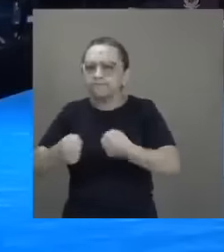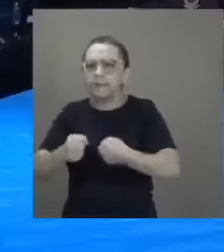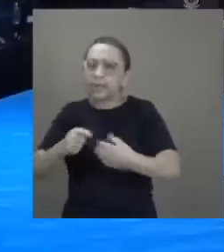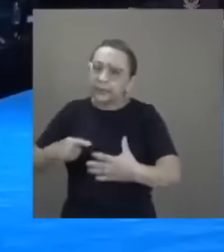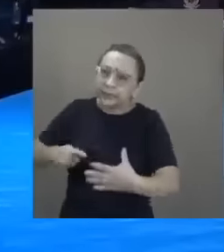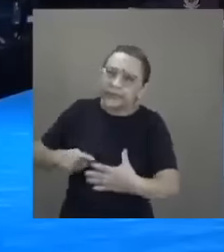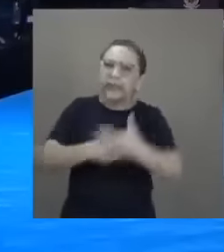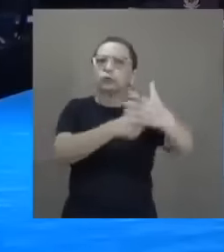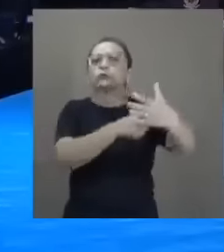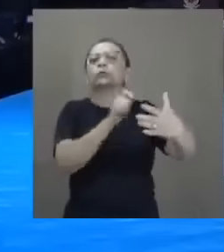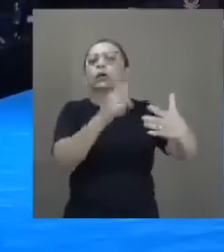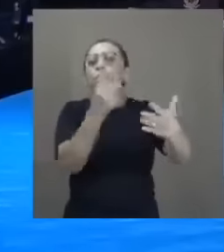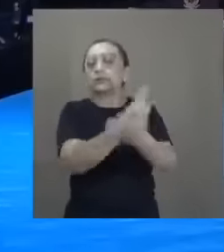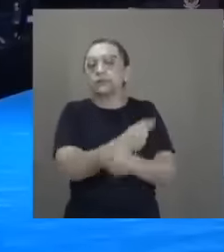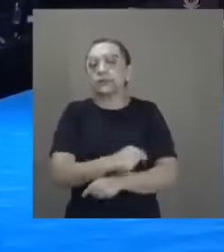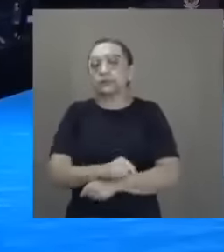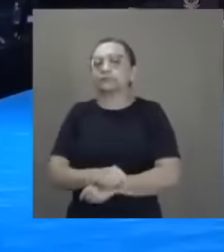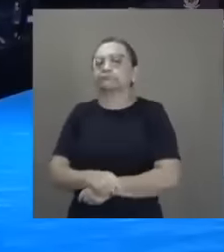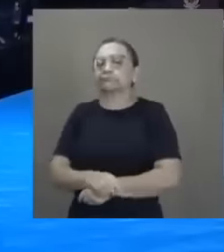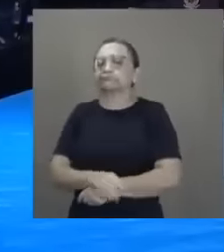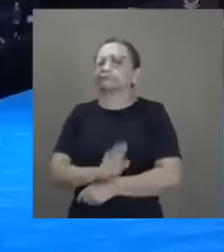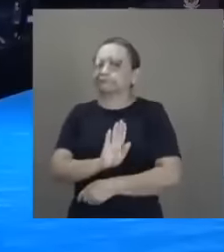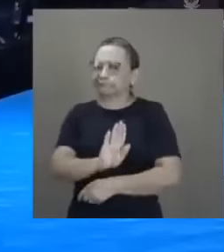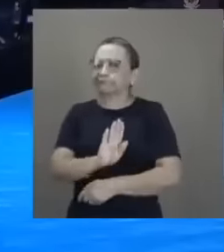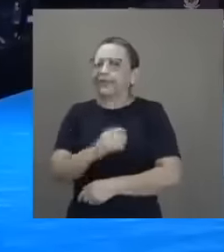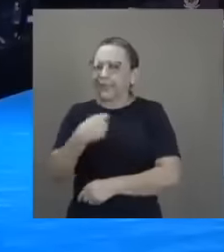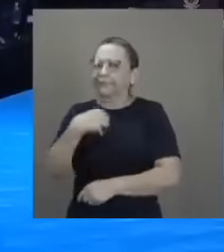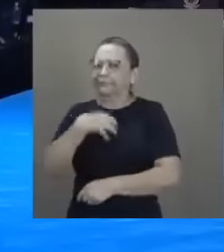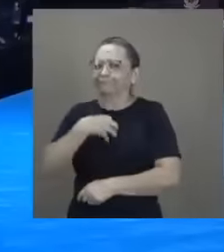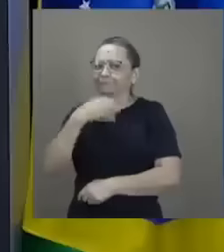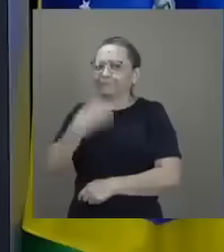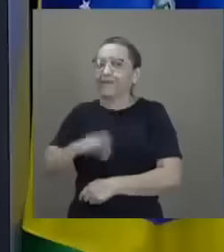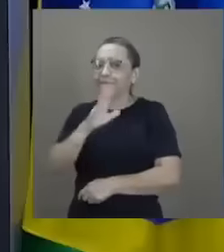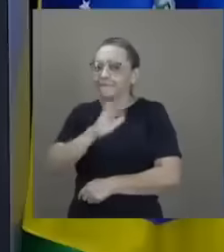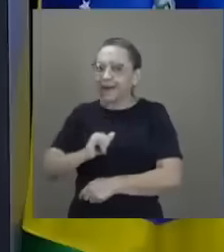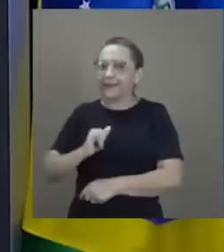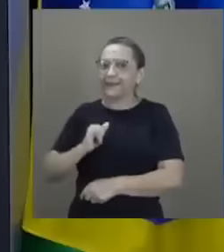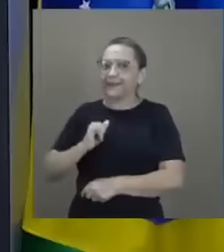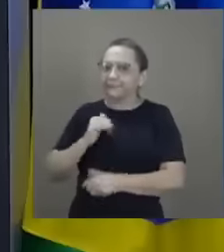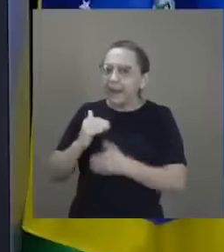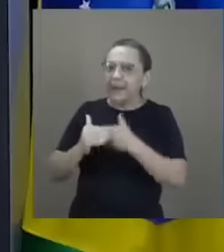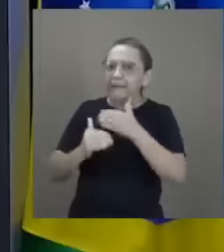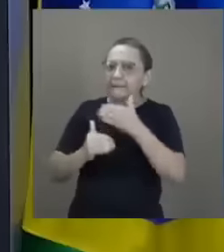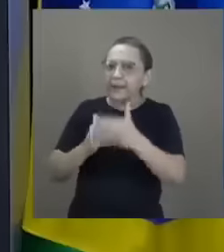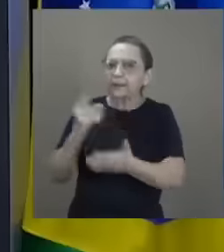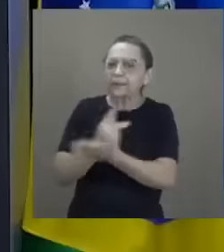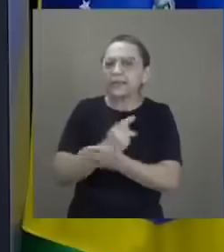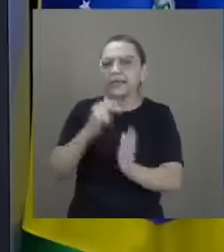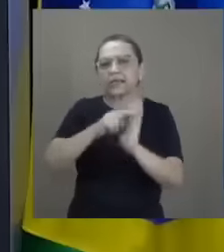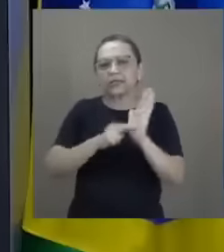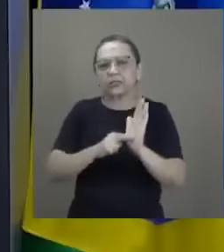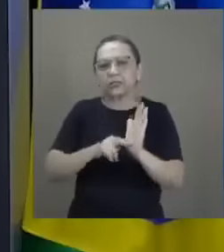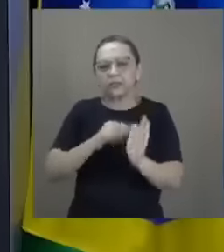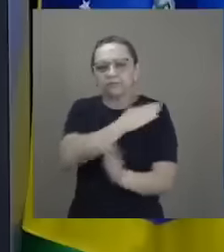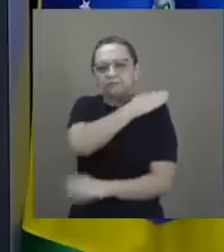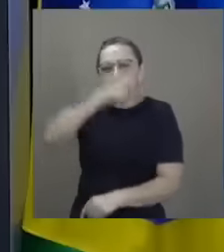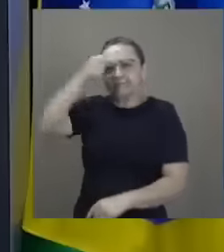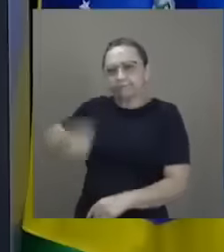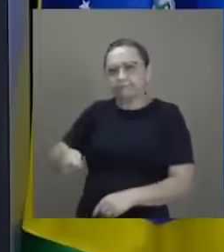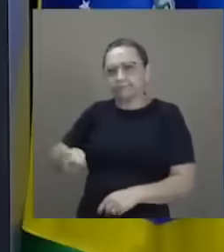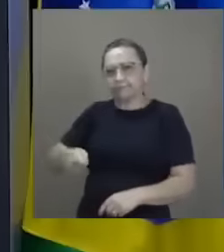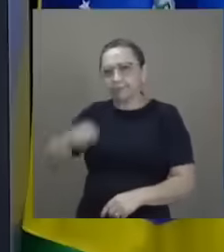que nós estamos caminhando para a implantação de um regime autoritário de fato no país. O que se